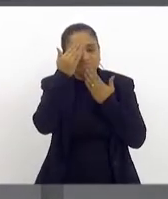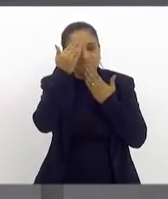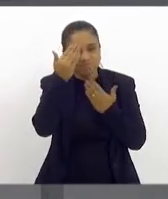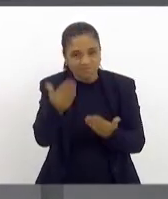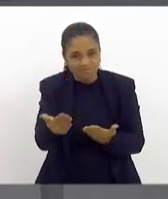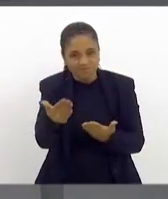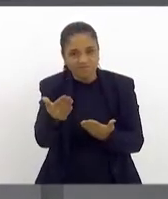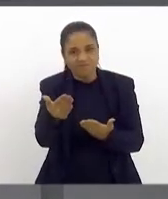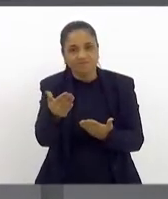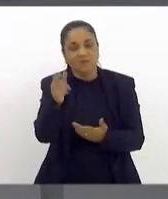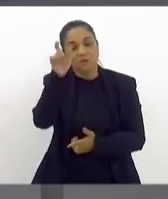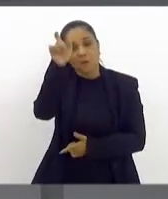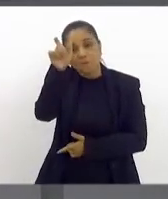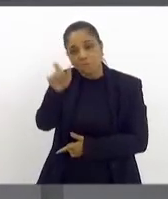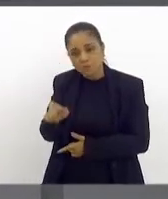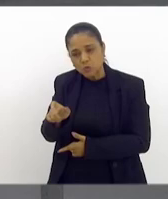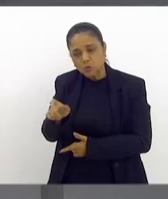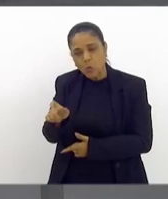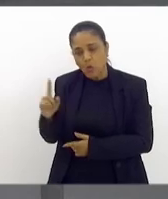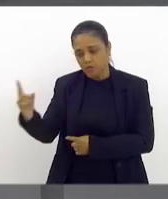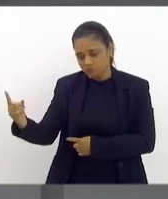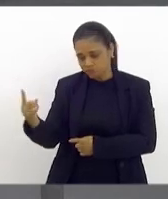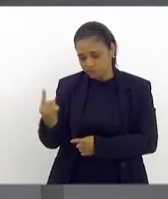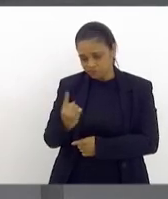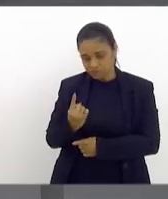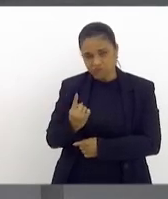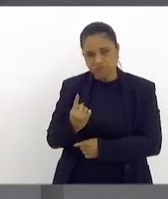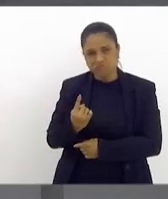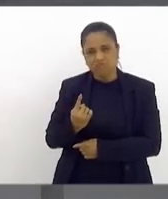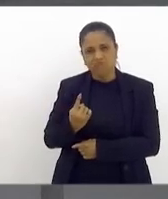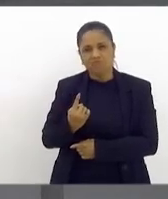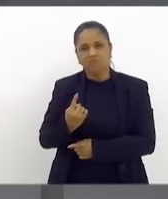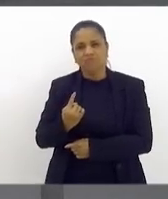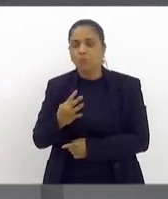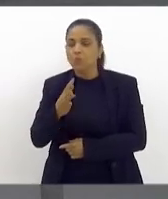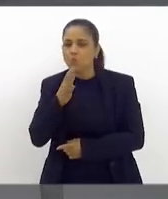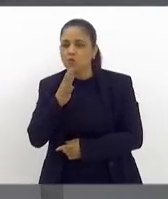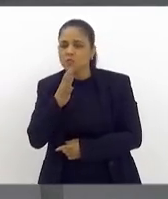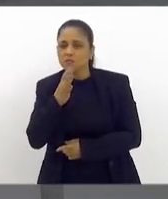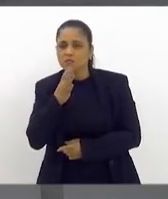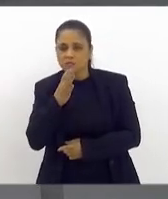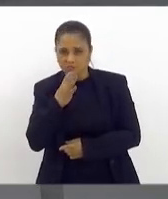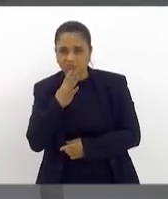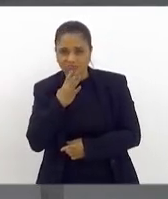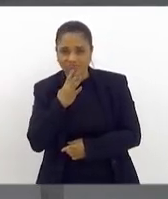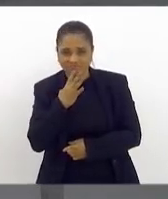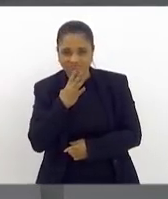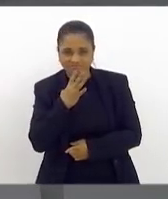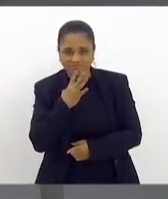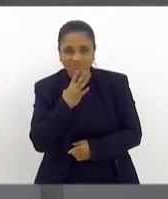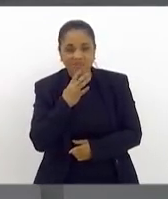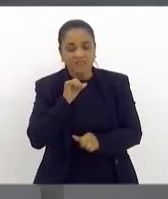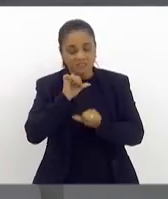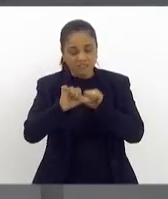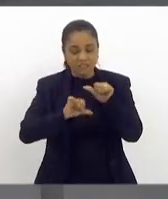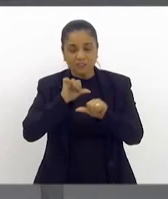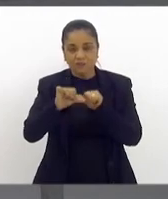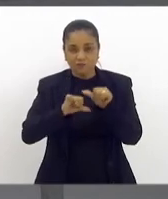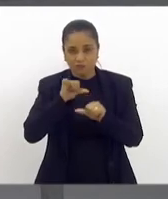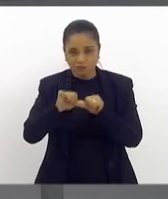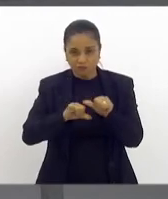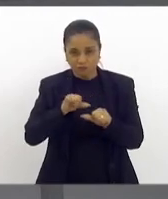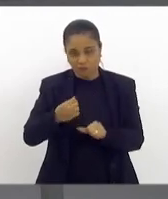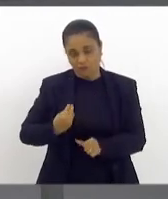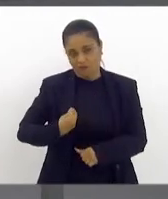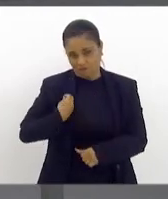a uma pessoa que entrou na minha vida há pouco tempo, mas transformou a minha vida muito, que é o Luiz Valério,